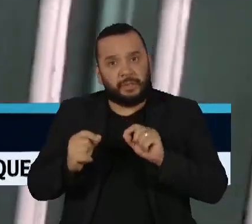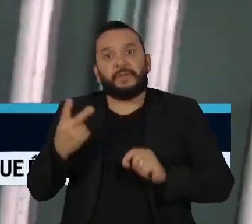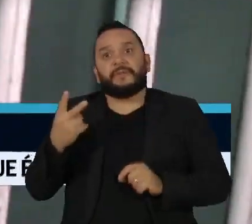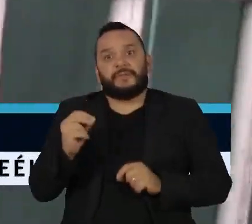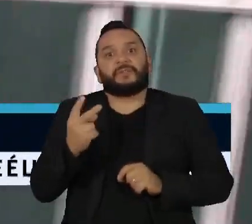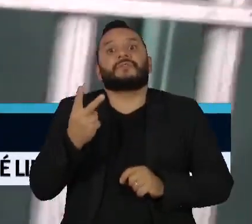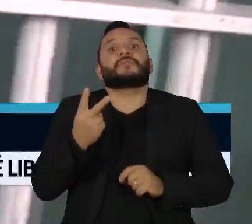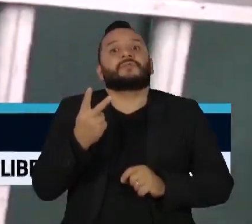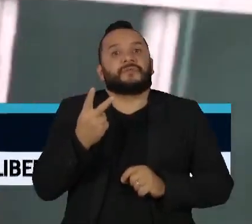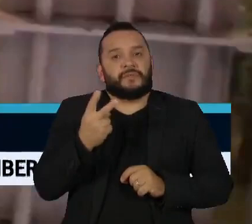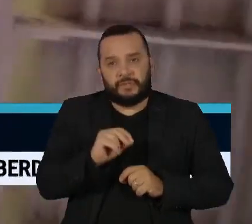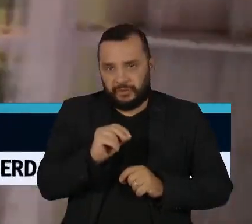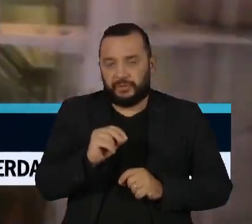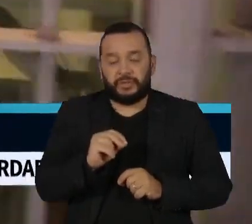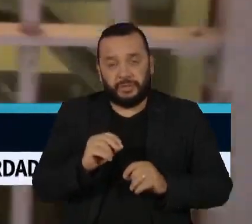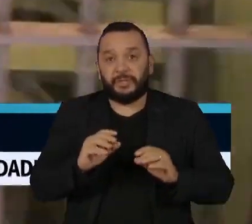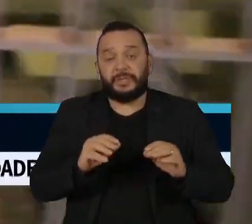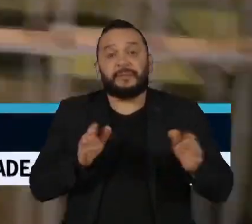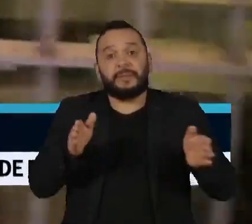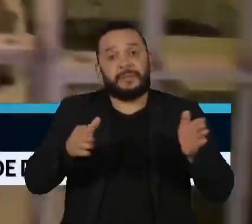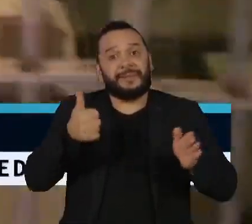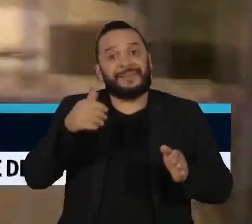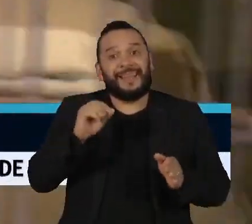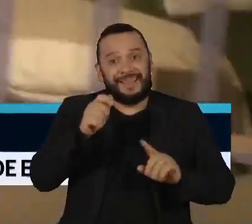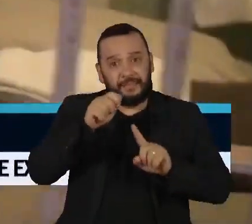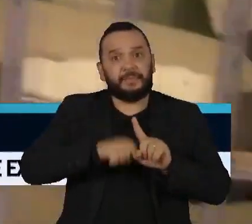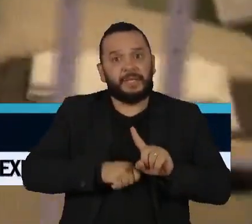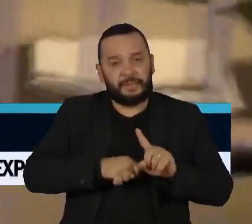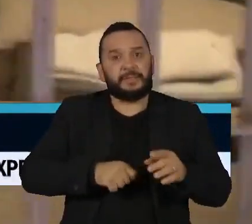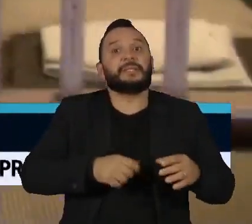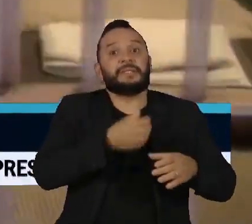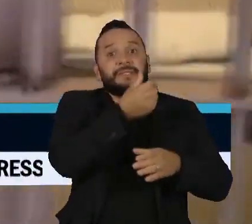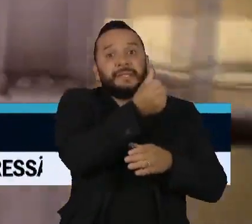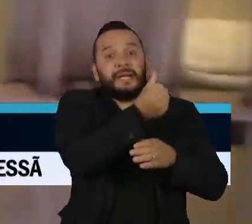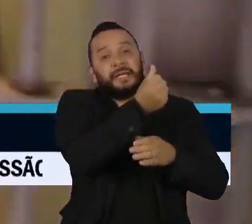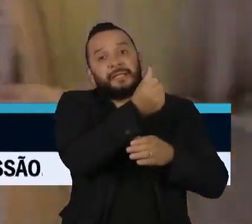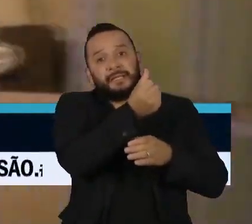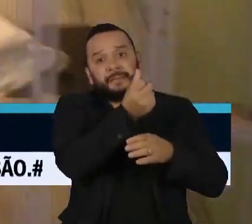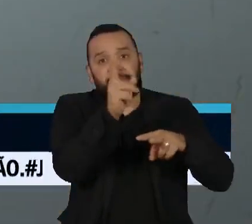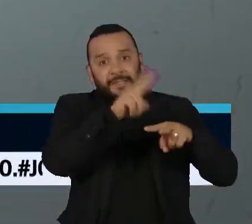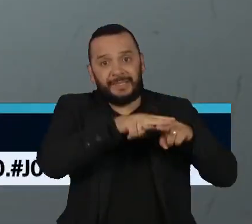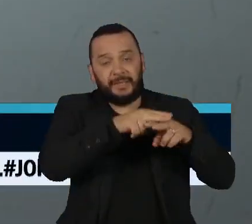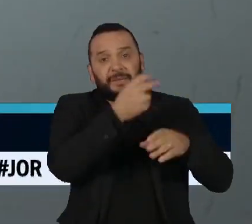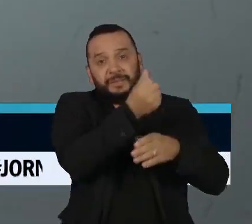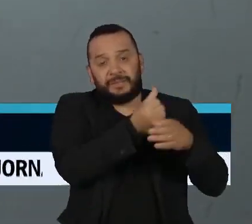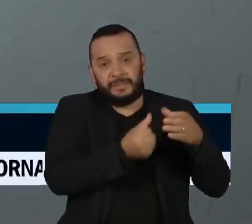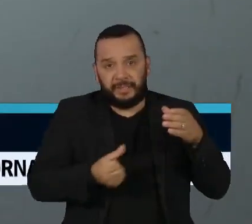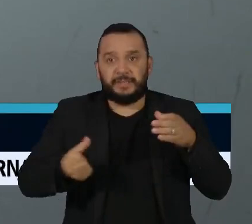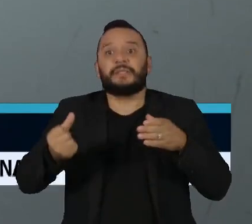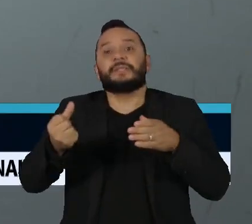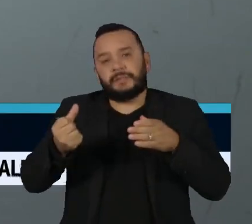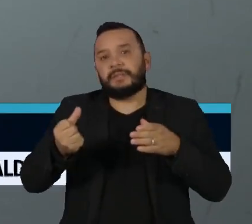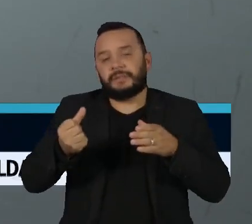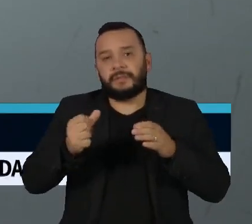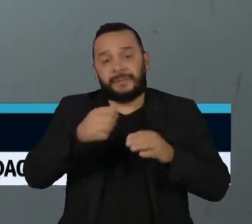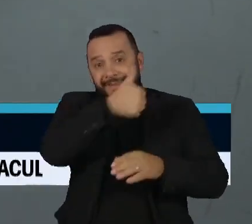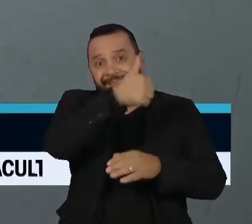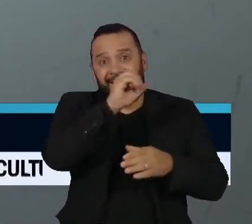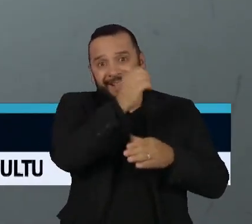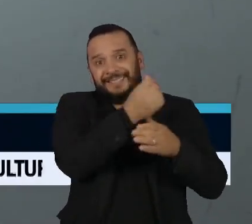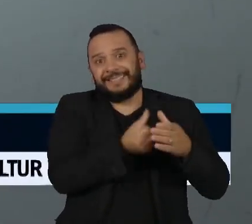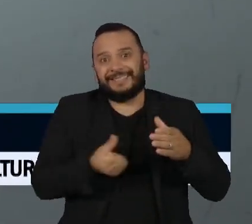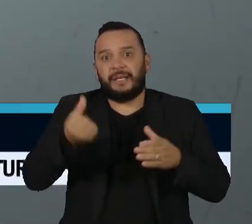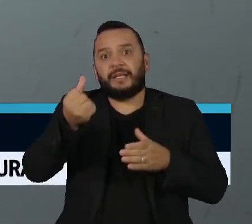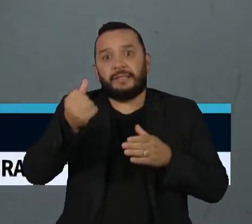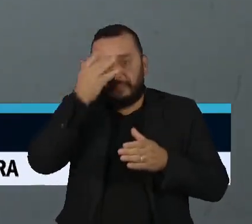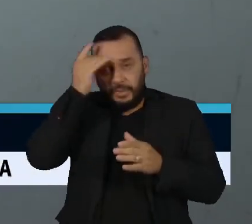meses, seis em cada dez prisões preventivas decretadas foram baseadas em pessoas identificadas por